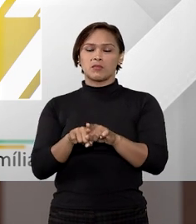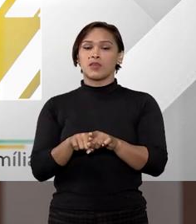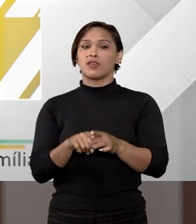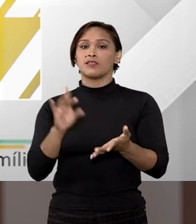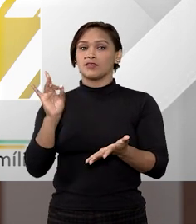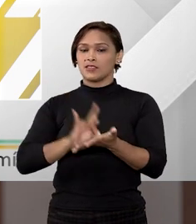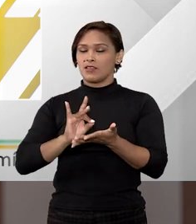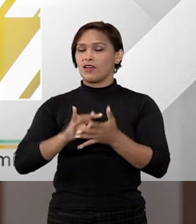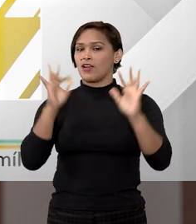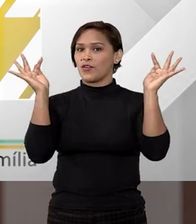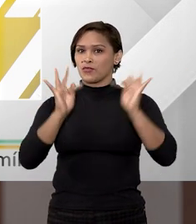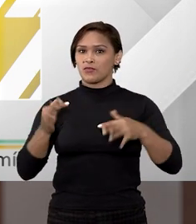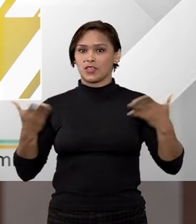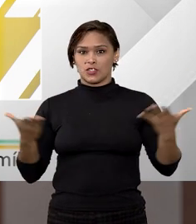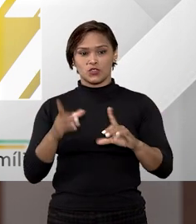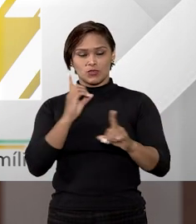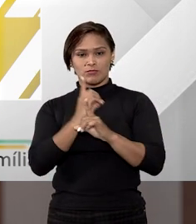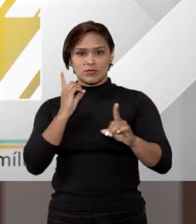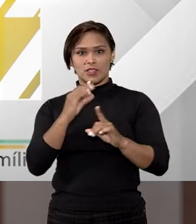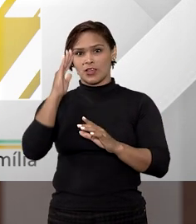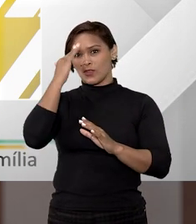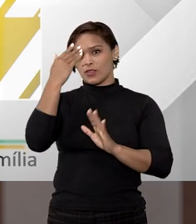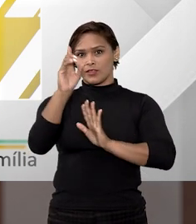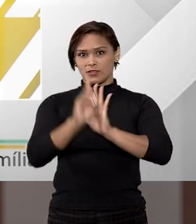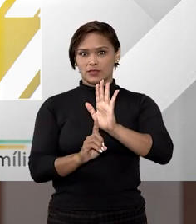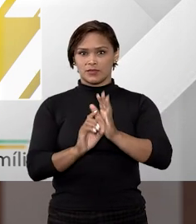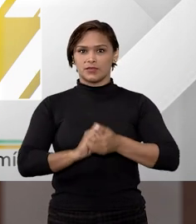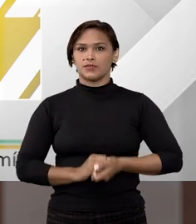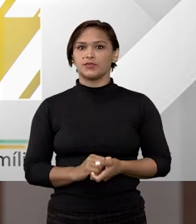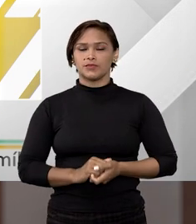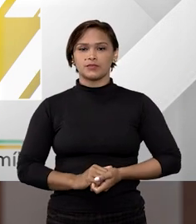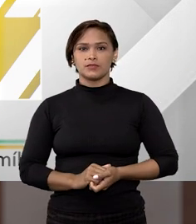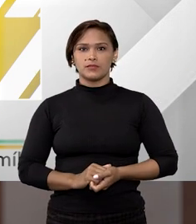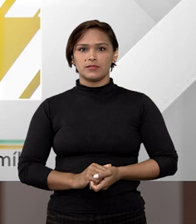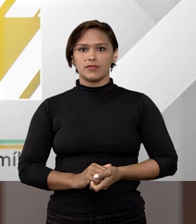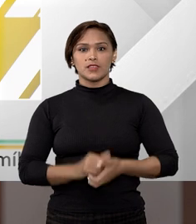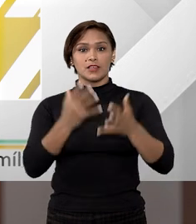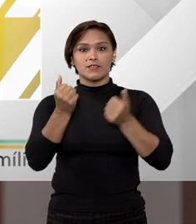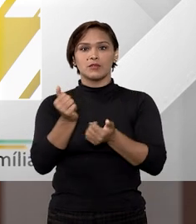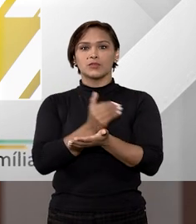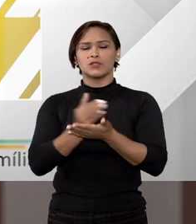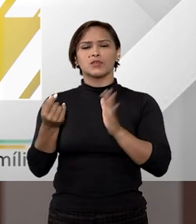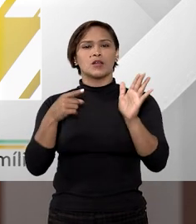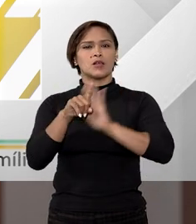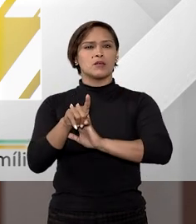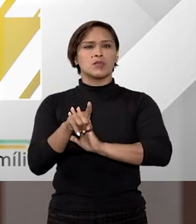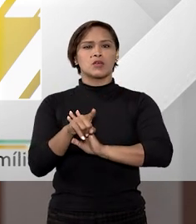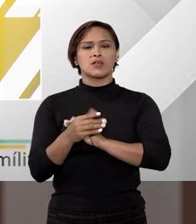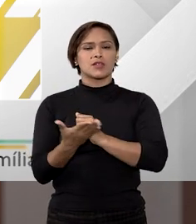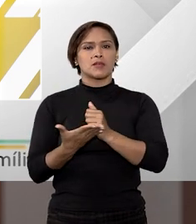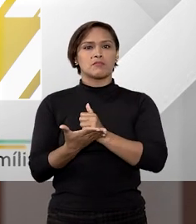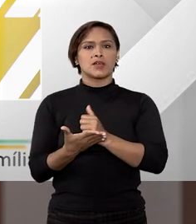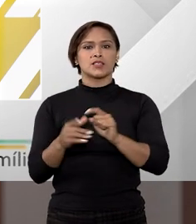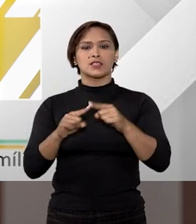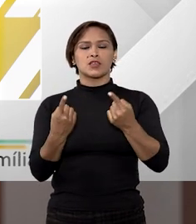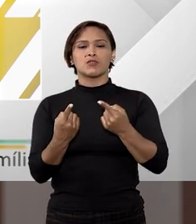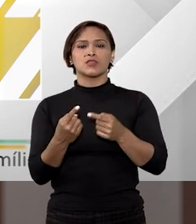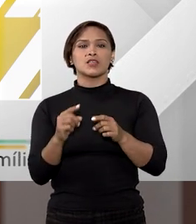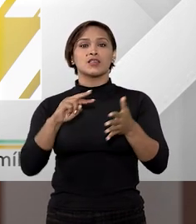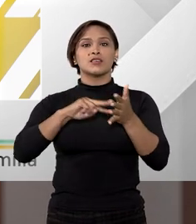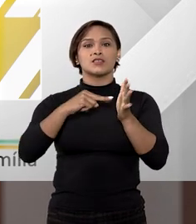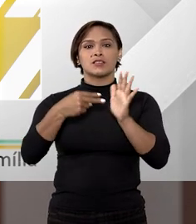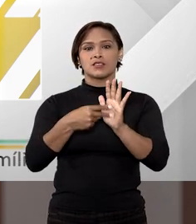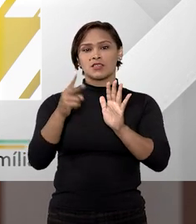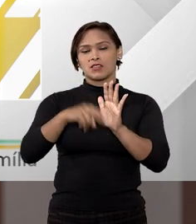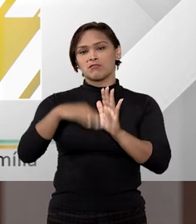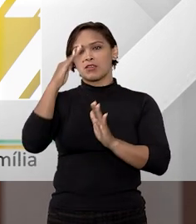realmente uma alegria estar aqui hoje no Entender Direito. Vamos começar com uma pergunta bem básica, então. O que seria